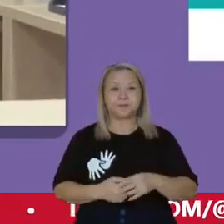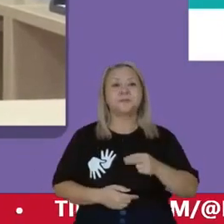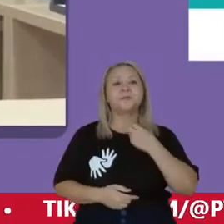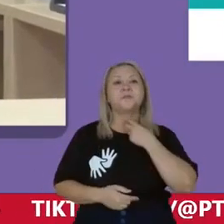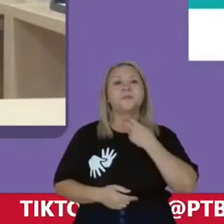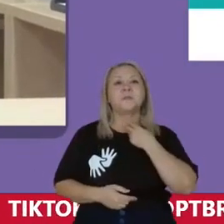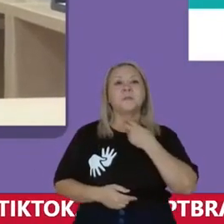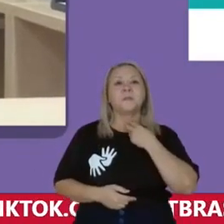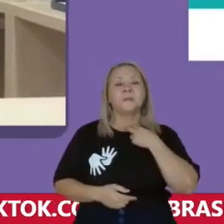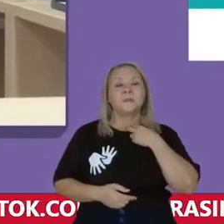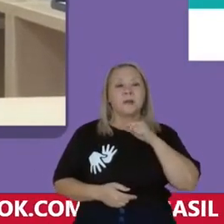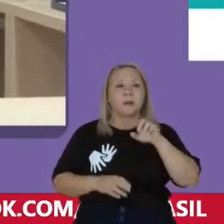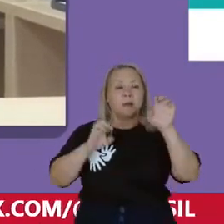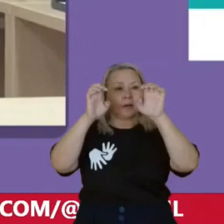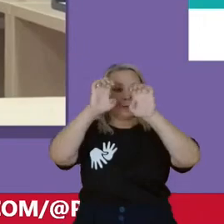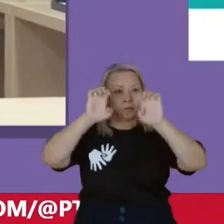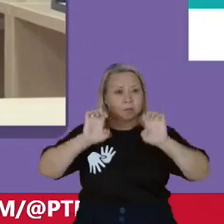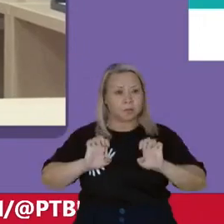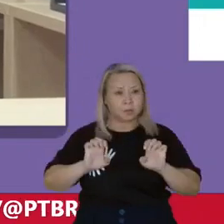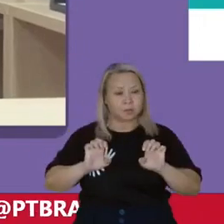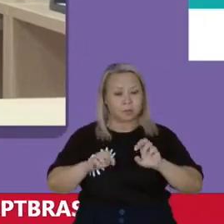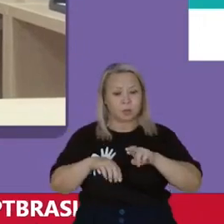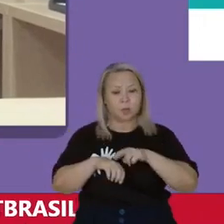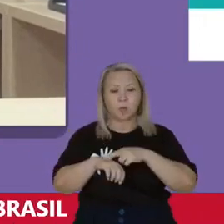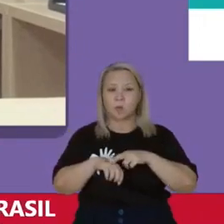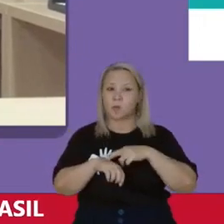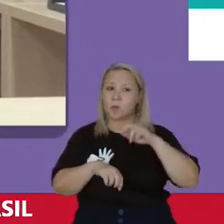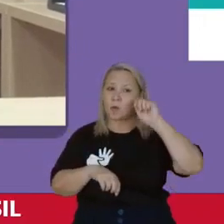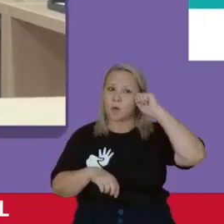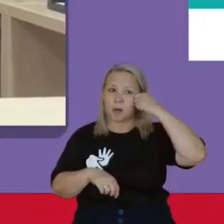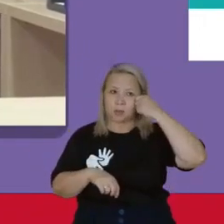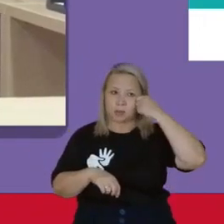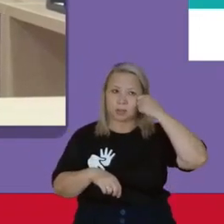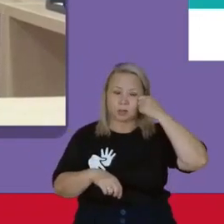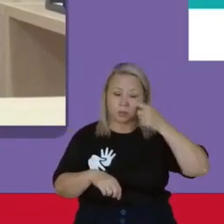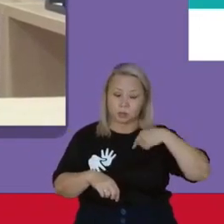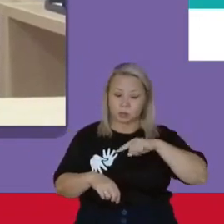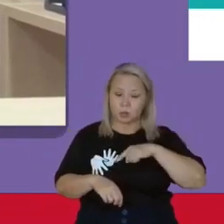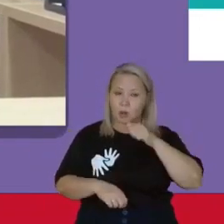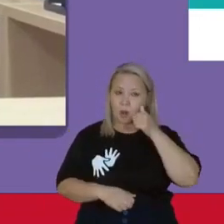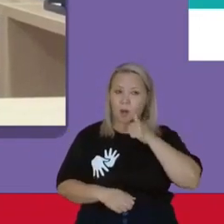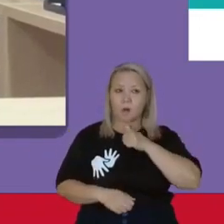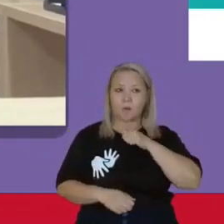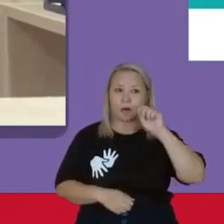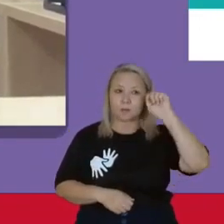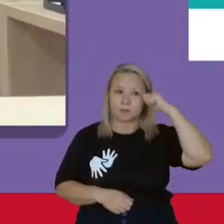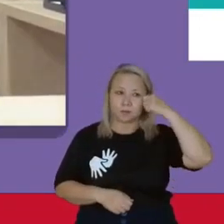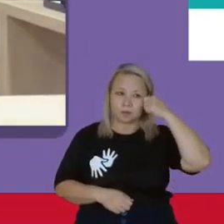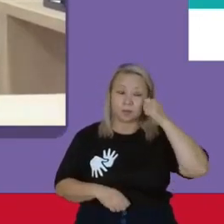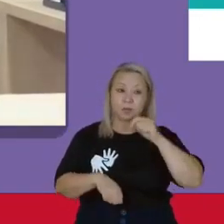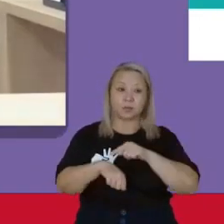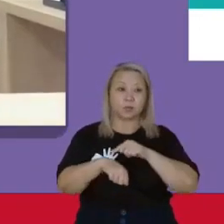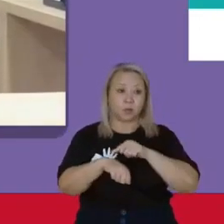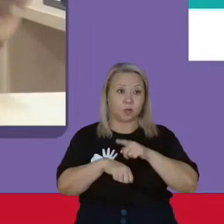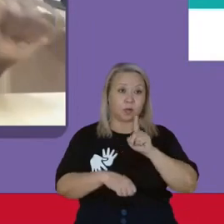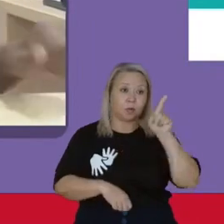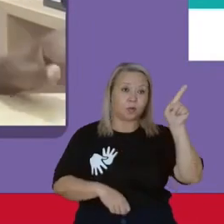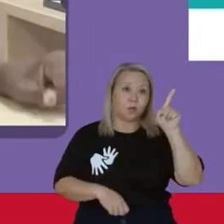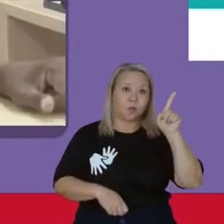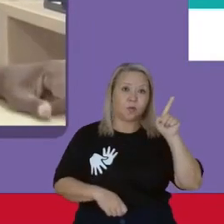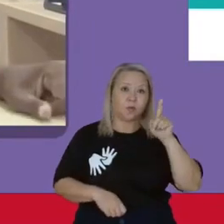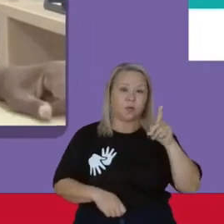desse sistema o racismo Nós, mulheres lindas Porque quando eles